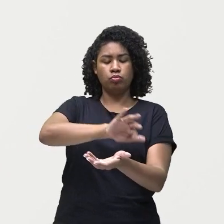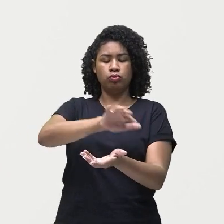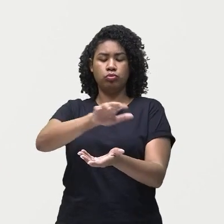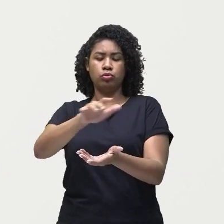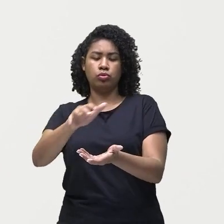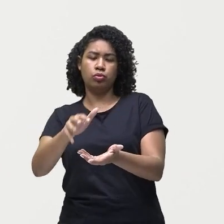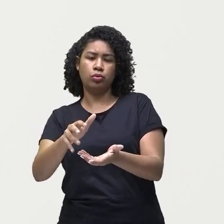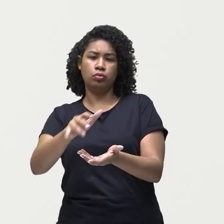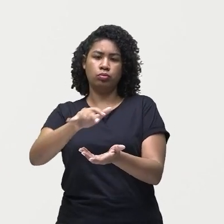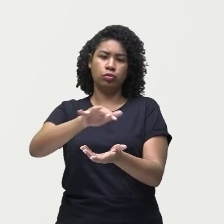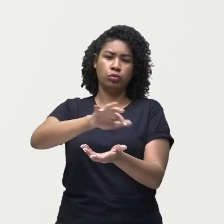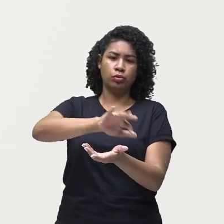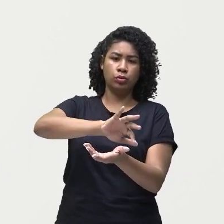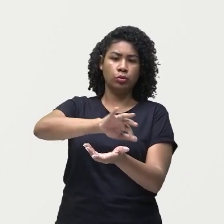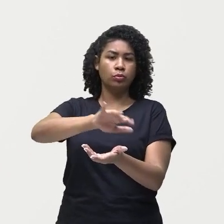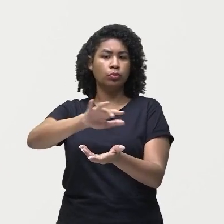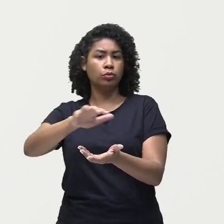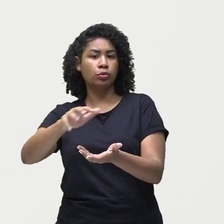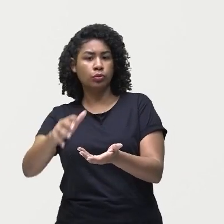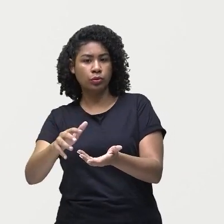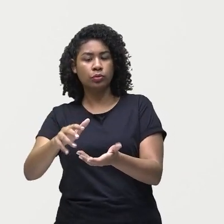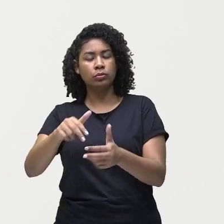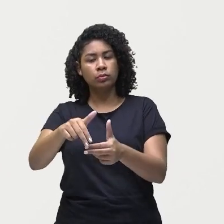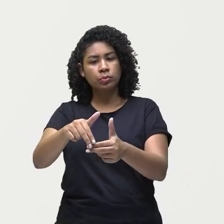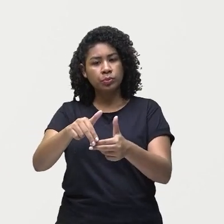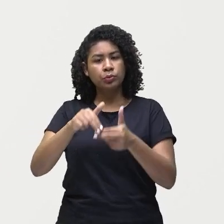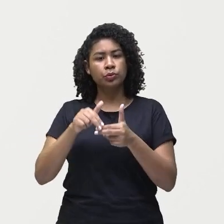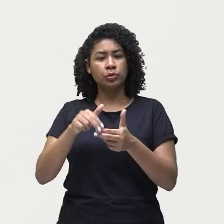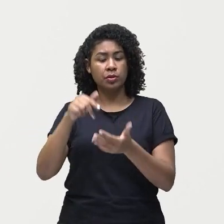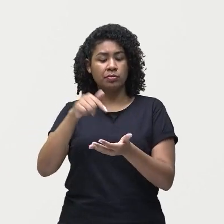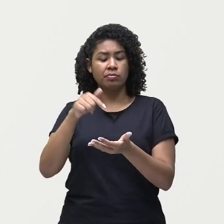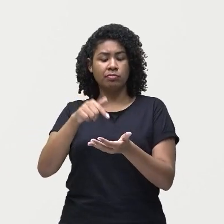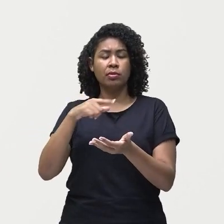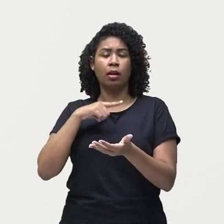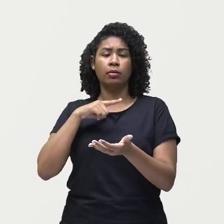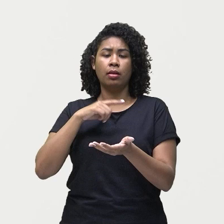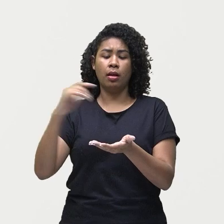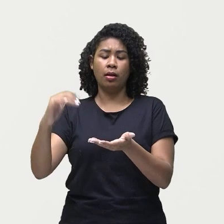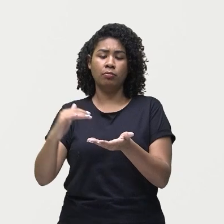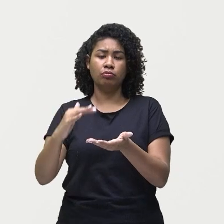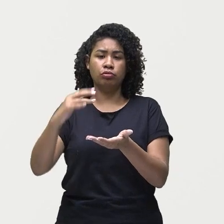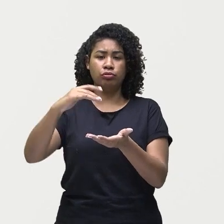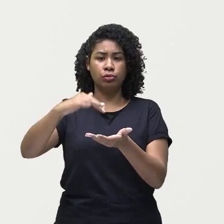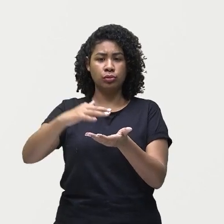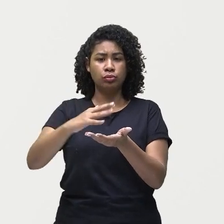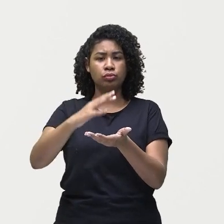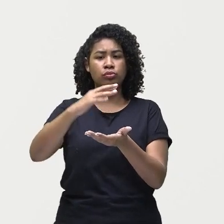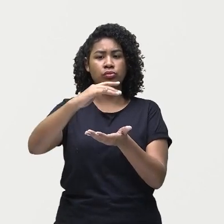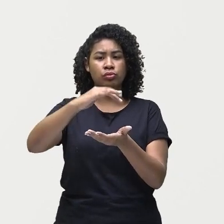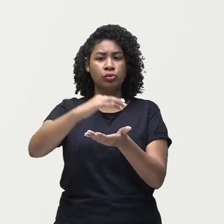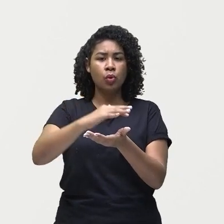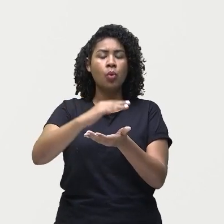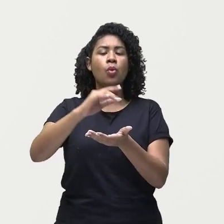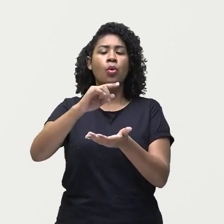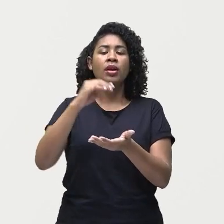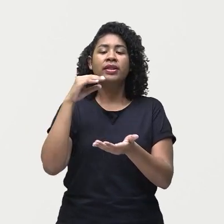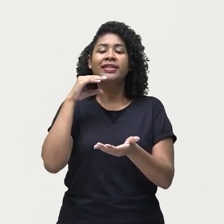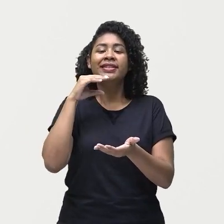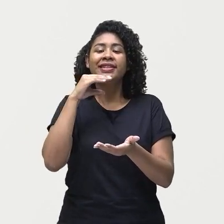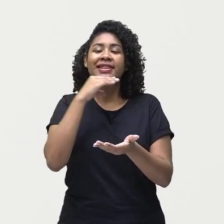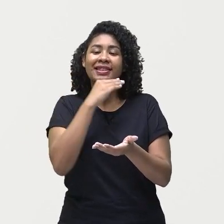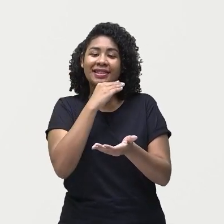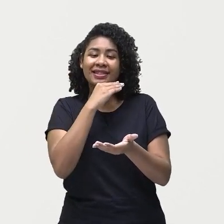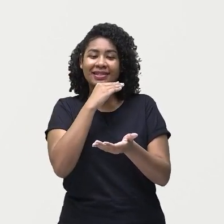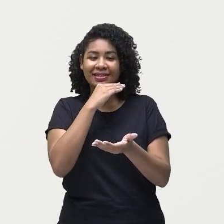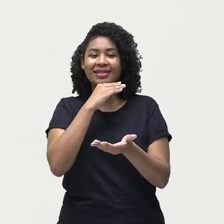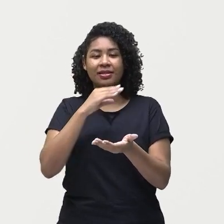retém alguns desses raios solares, fazendo com que ele volte para